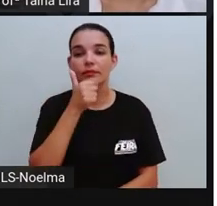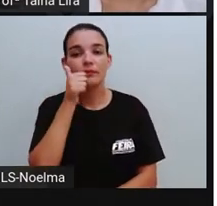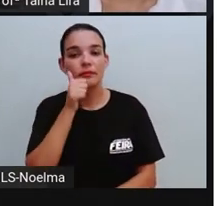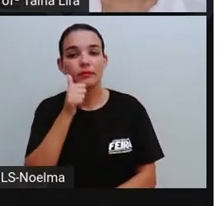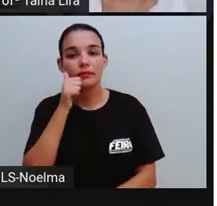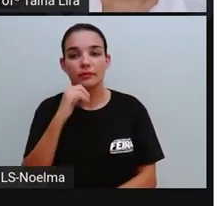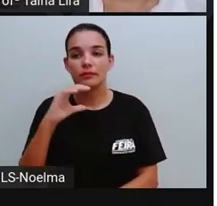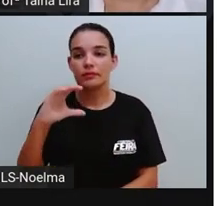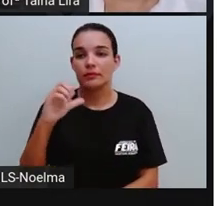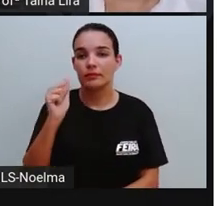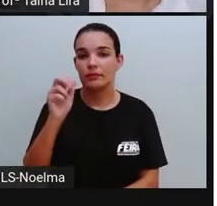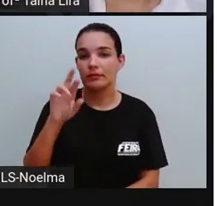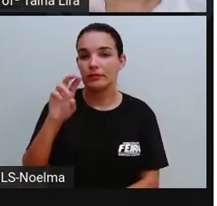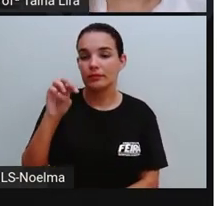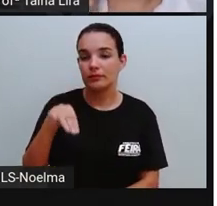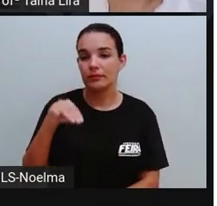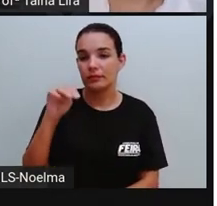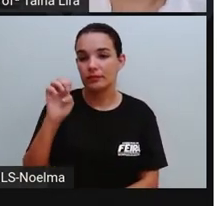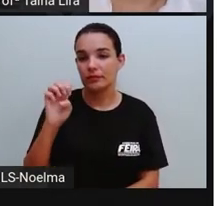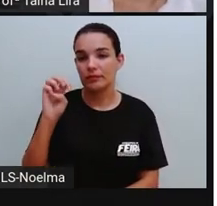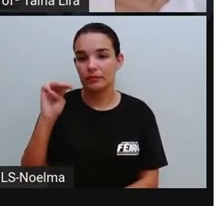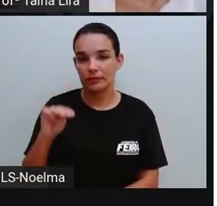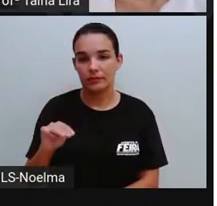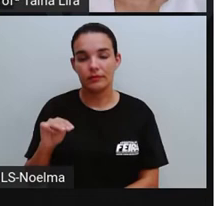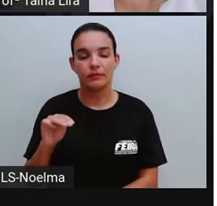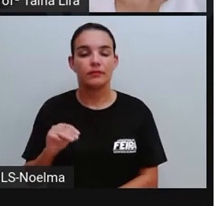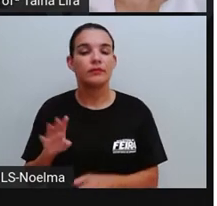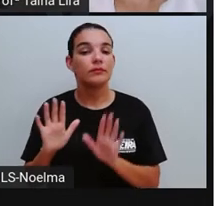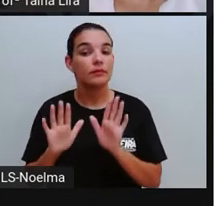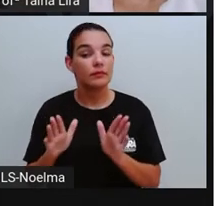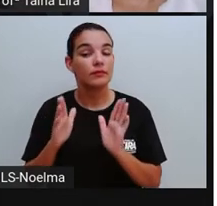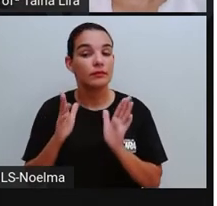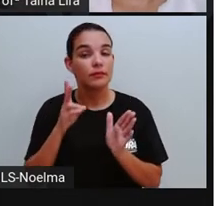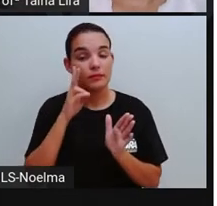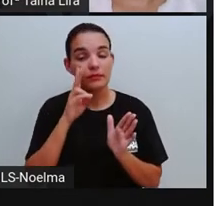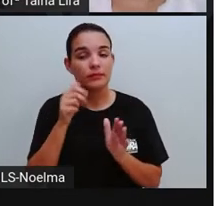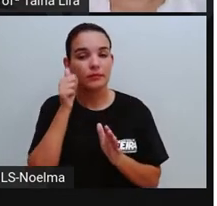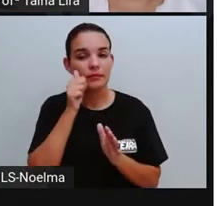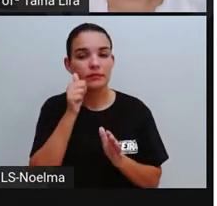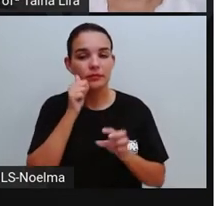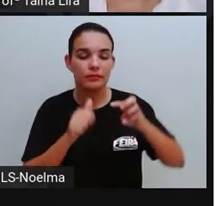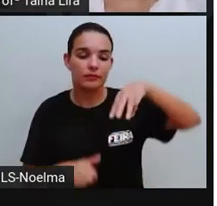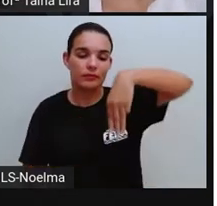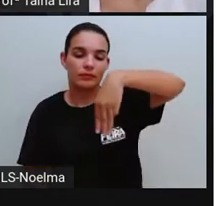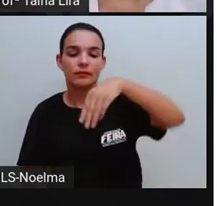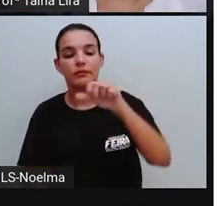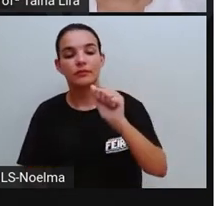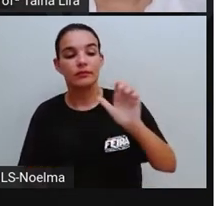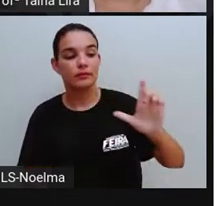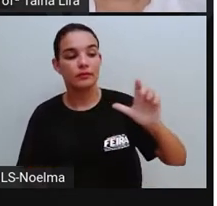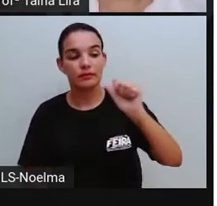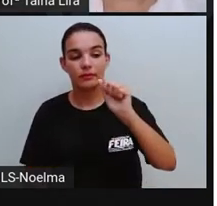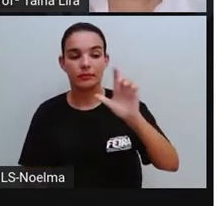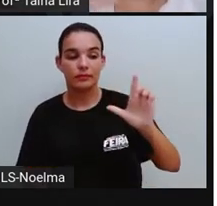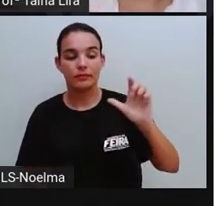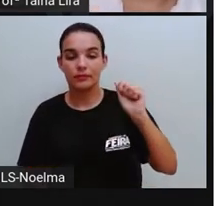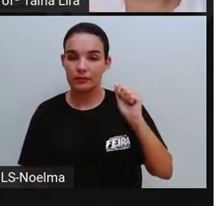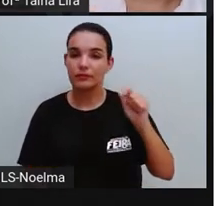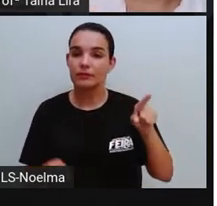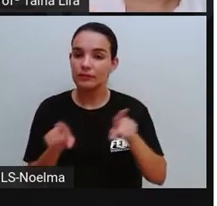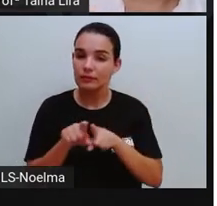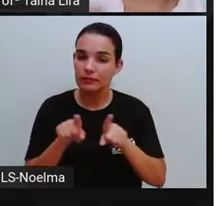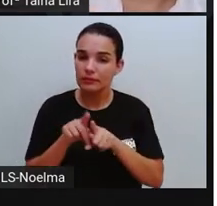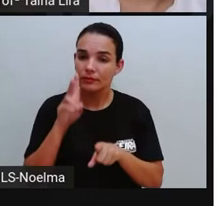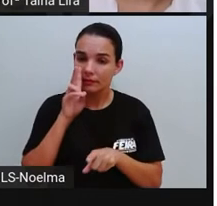Malala, que a gente já leu, inclusive, uma história, né, um livro aqui, falando um pouquinho sobre quem foi